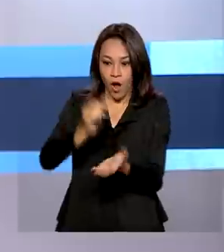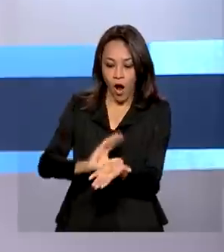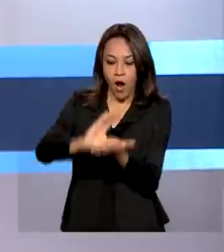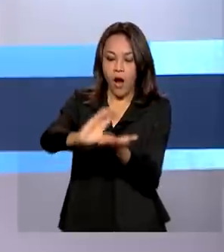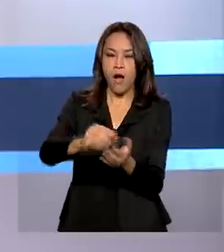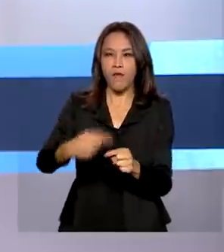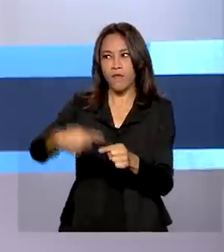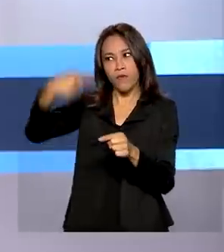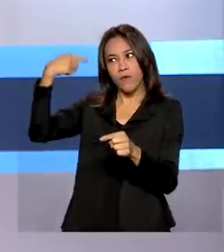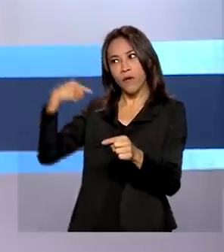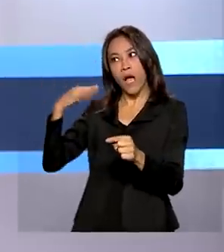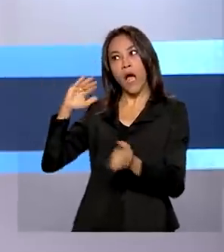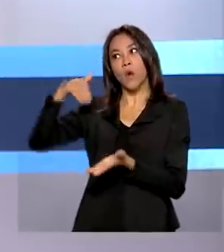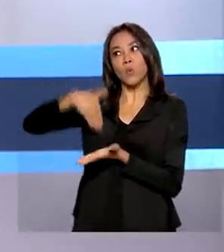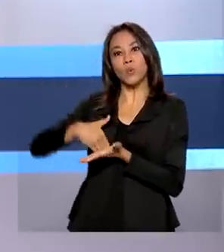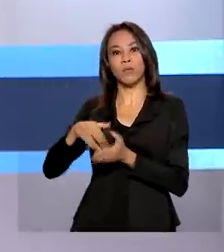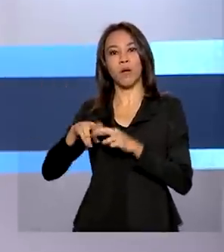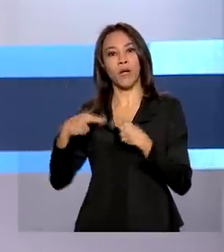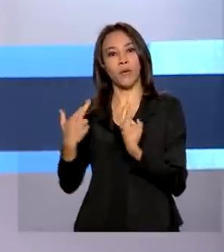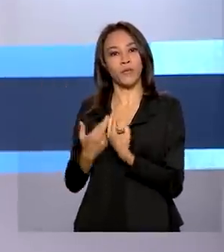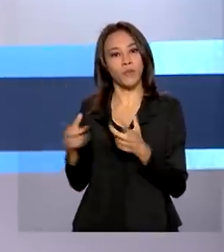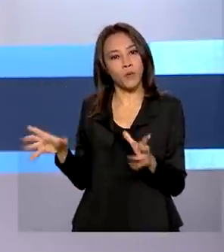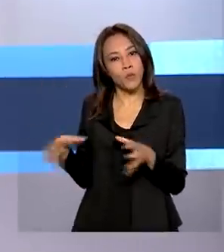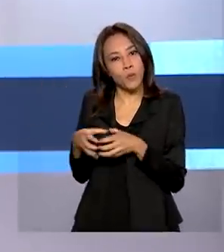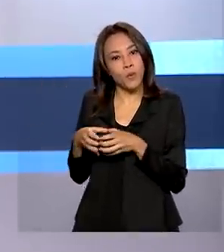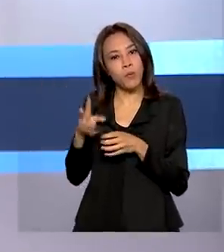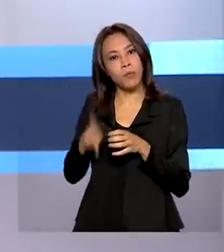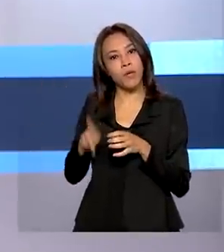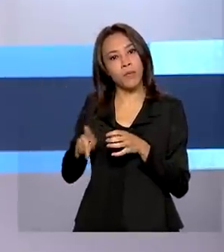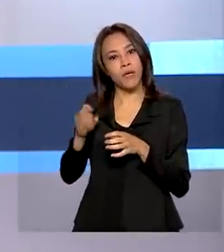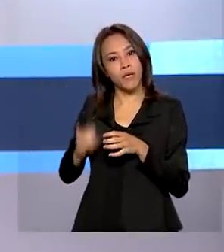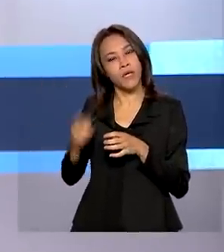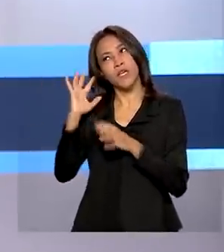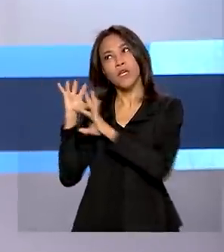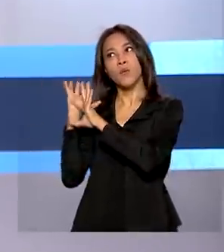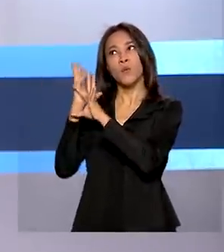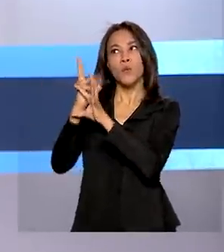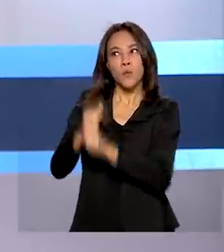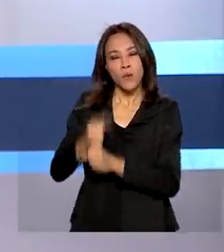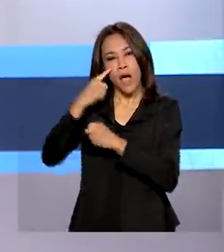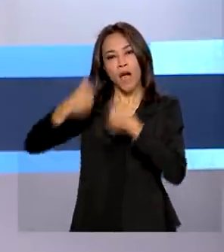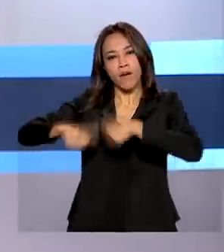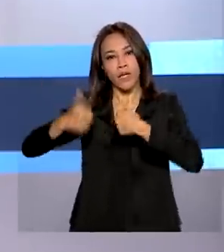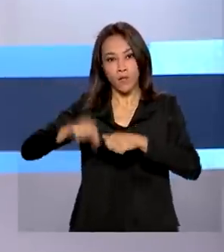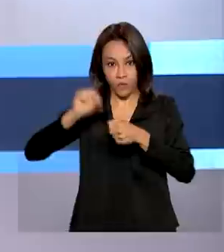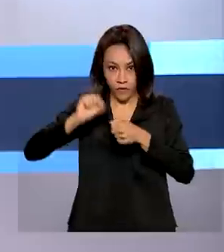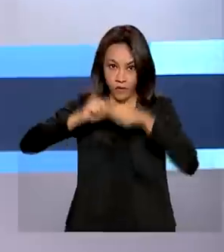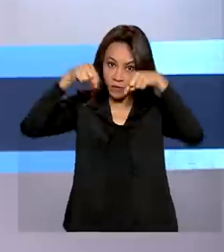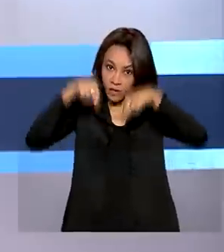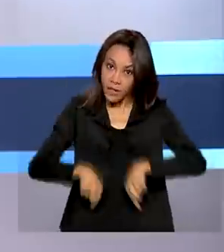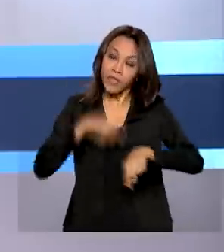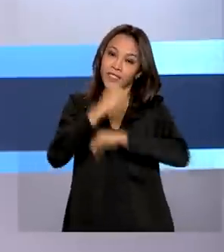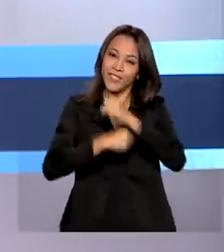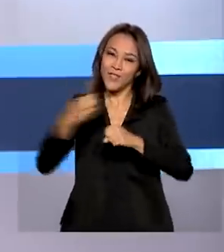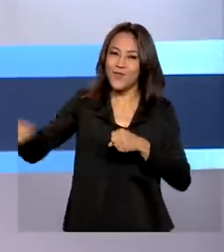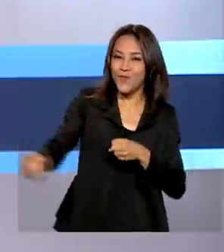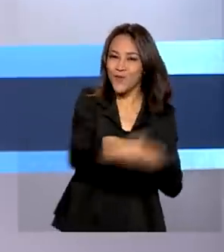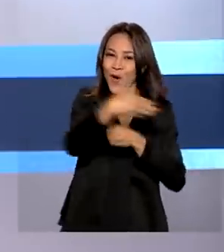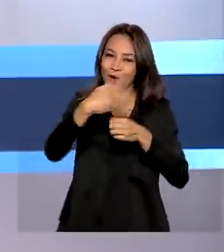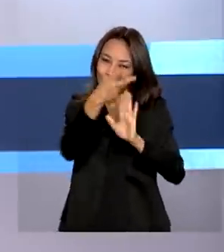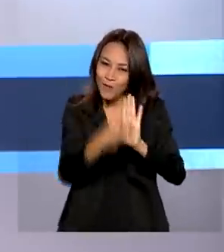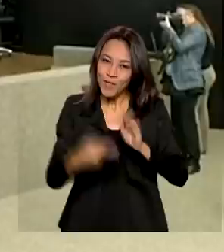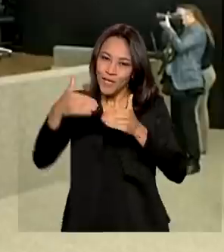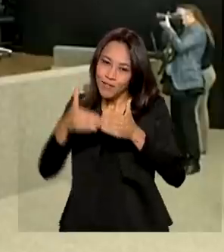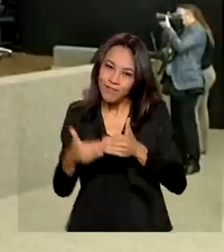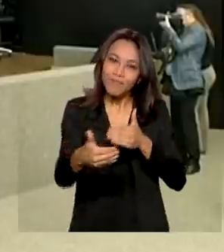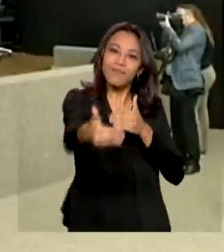feita na última reunião do ano do PPI, que também apresentou um balanço do que foi feito neste ano e os novos projetos para 2022.